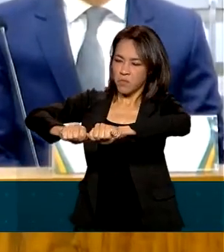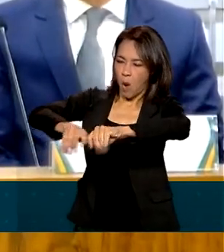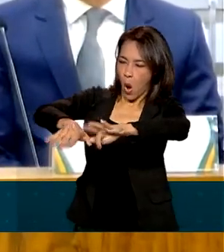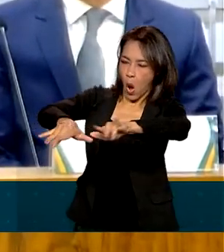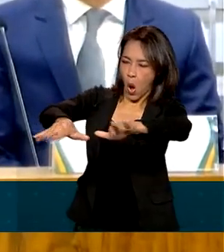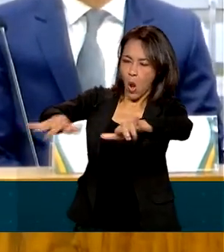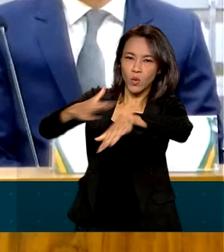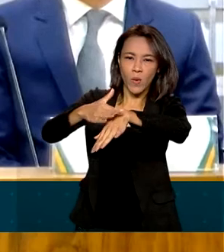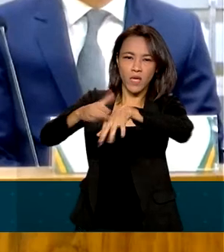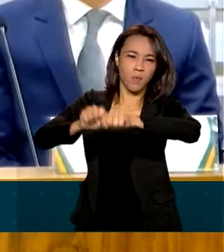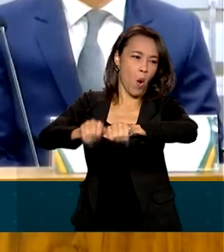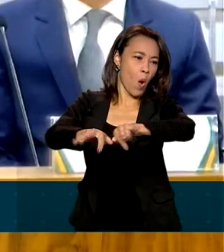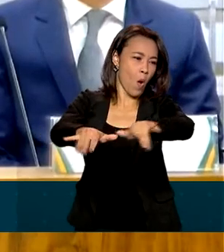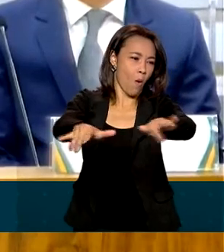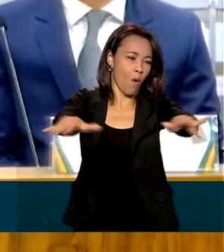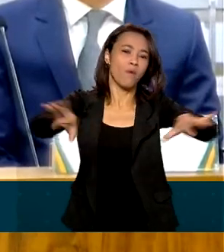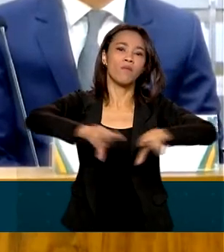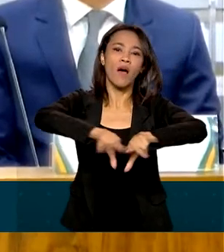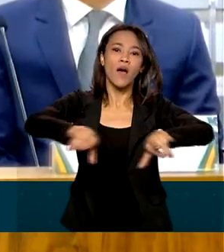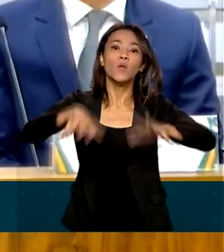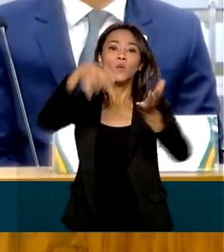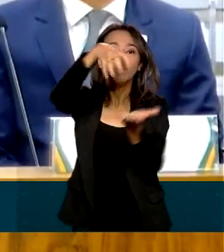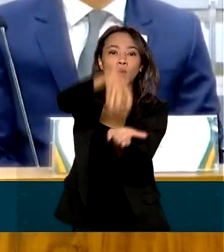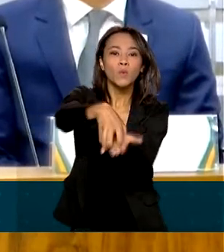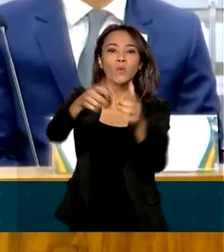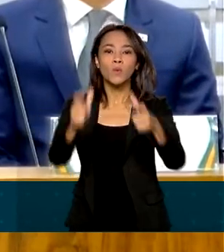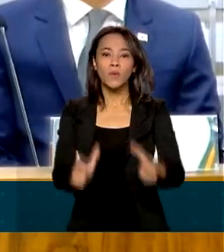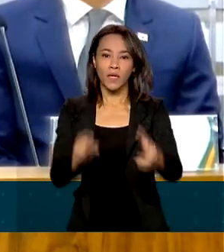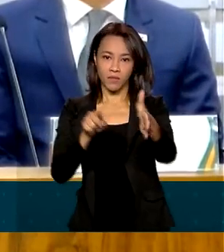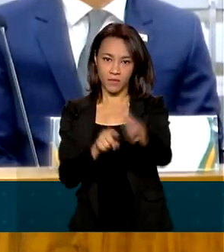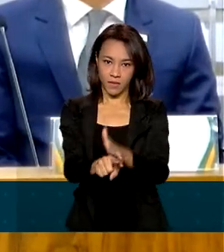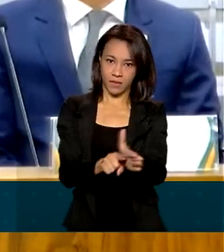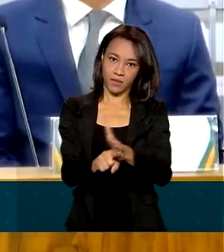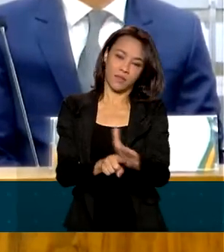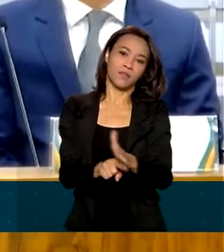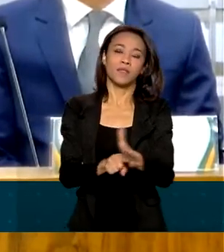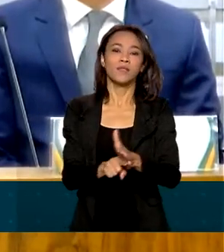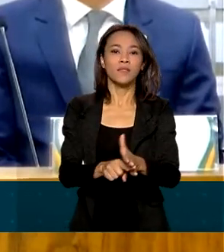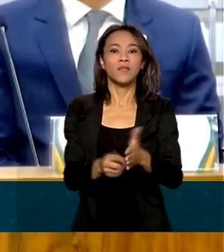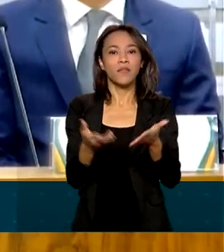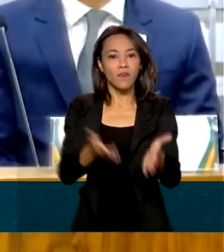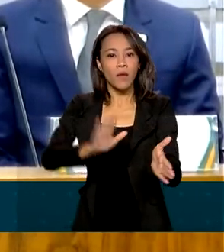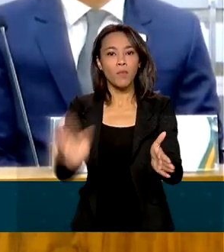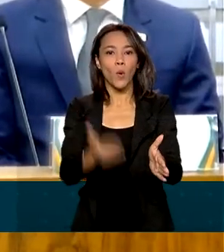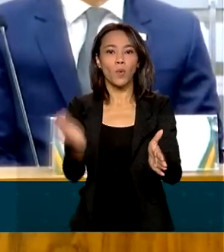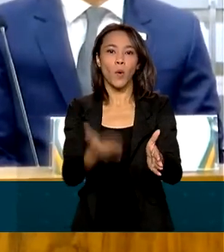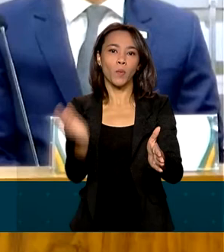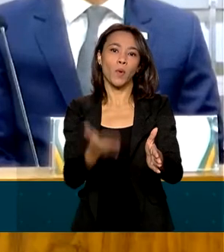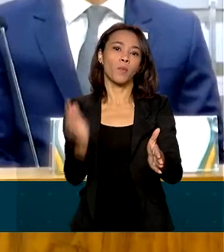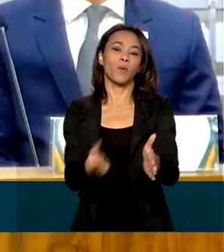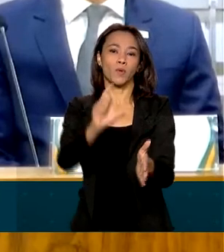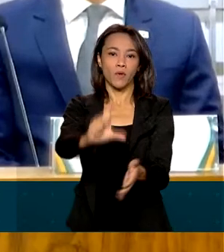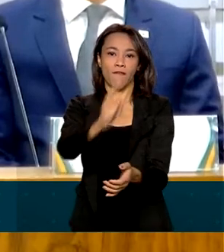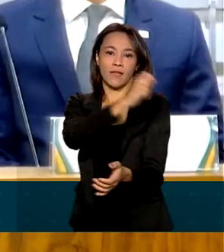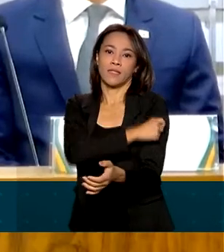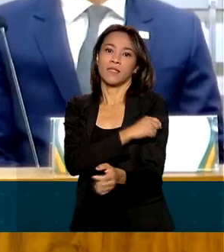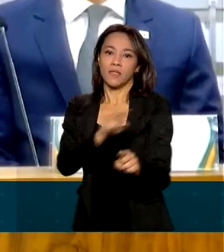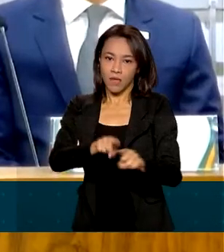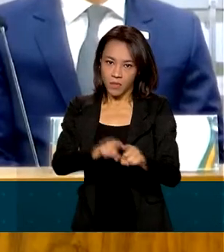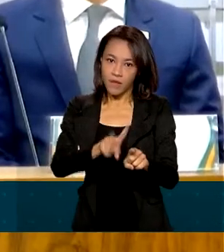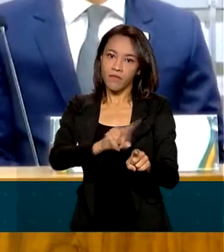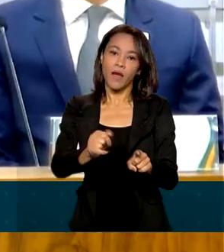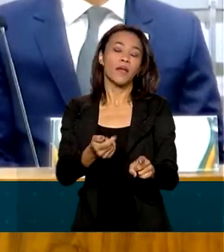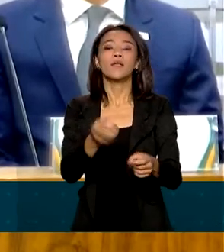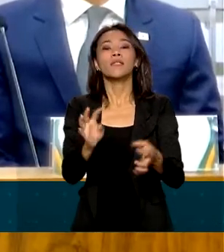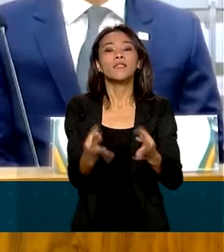de um cliente de vacinas no planeta a ser um produtor de vacinas. No desenvolvimento de